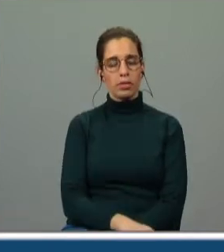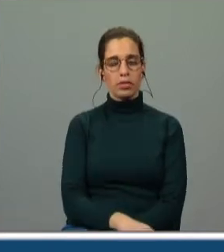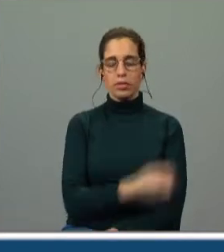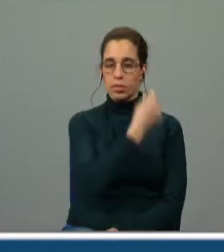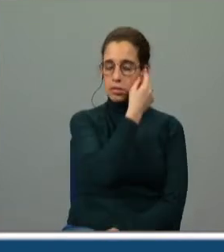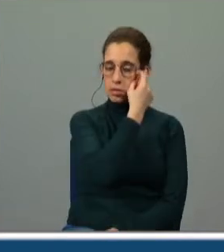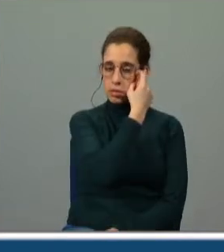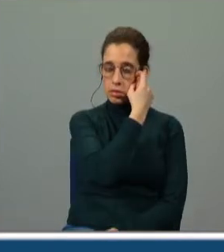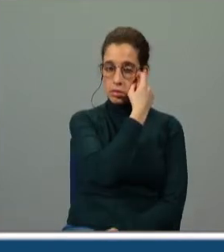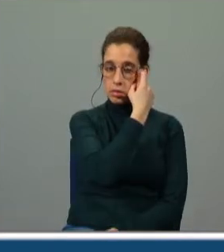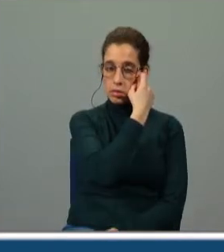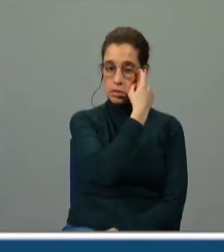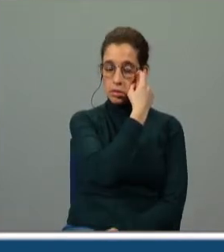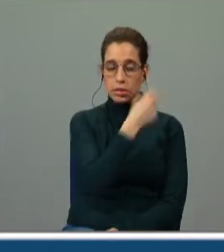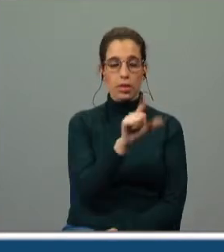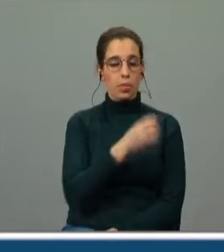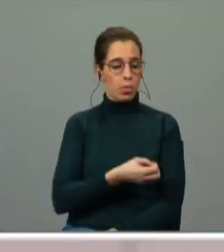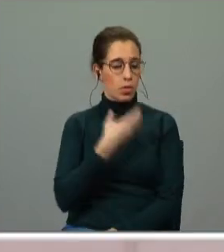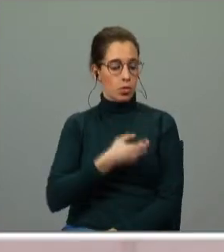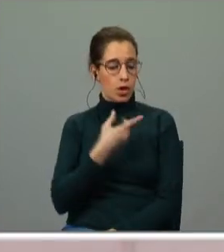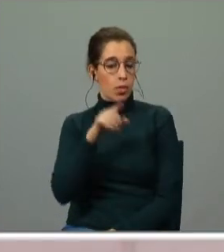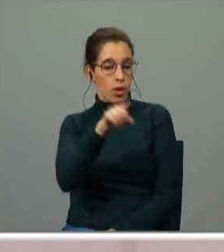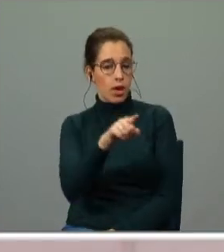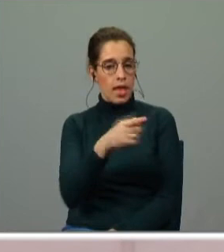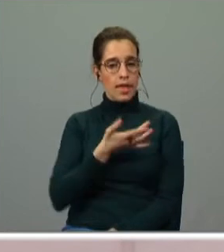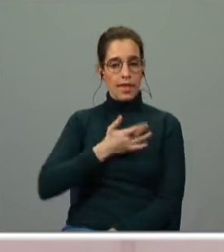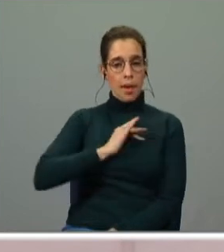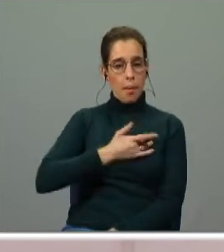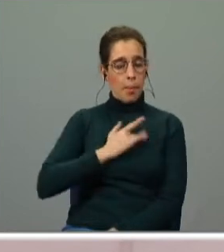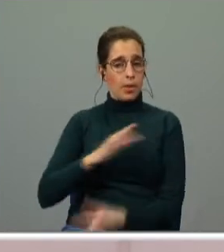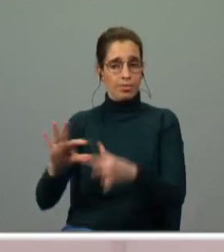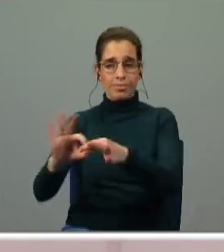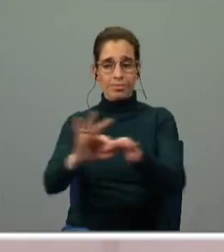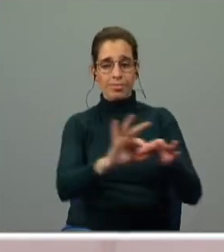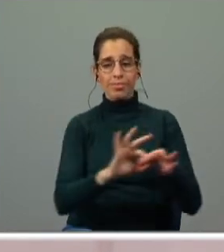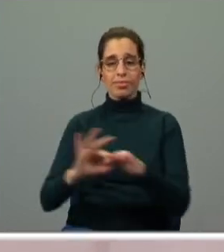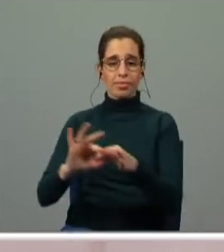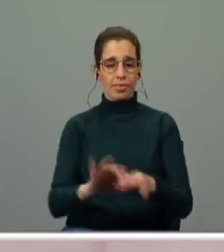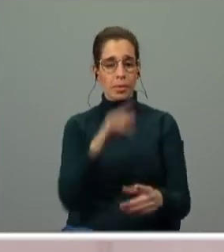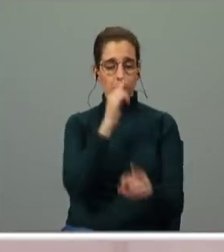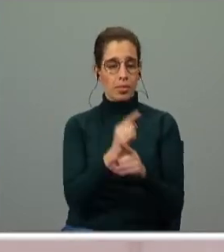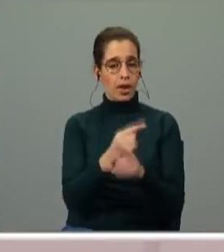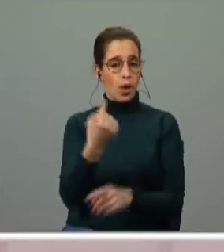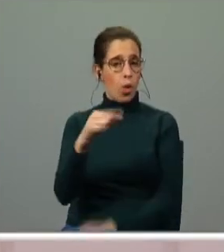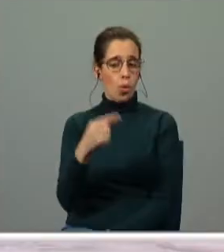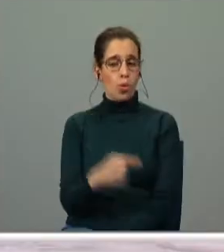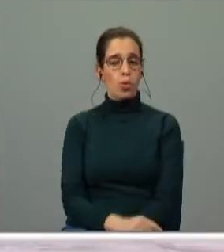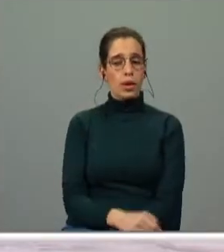e que também estava apaixonado por ela portanto este amor plenamente correspondido era o único pecado deles